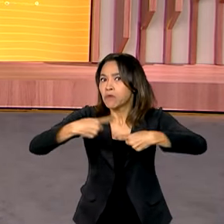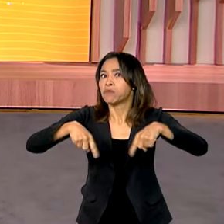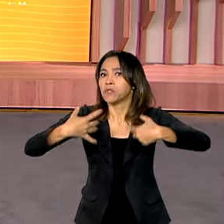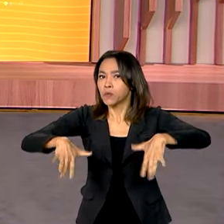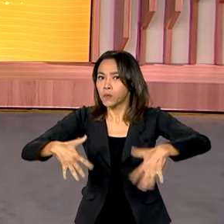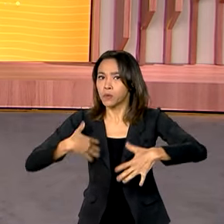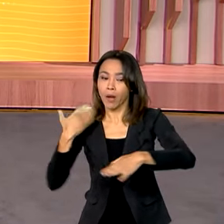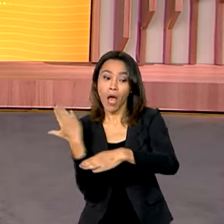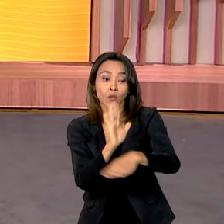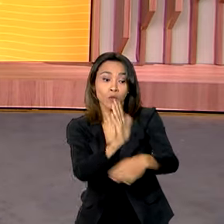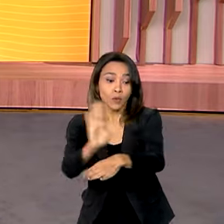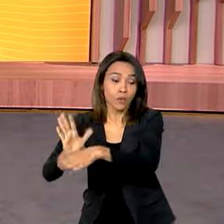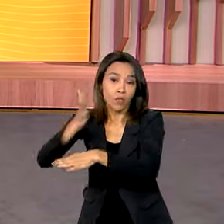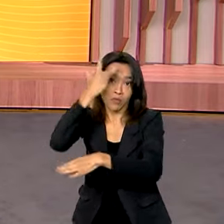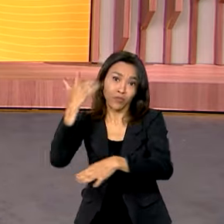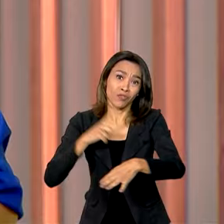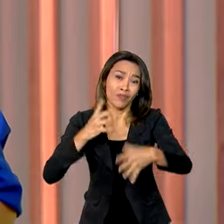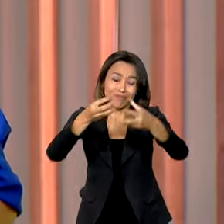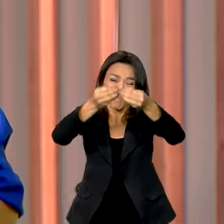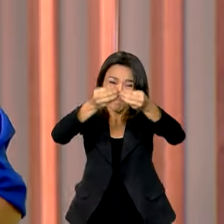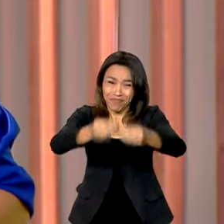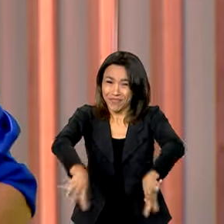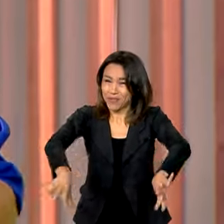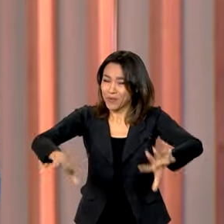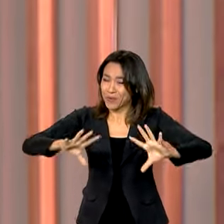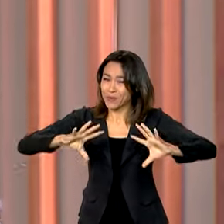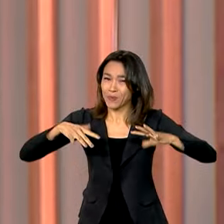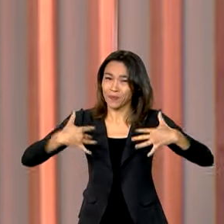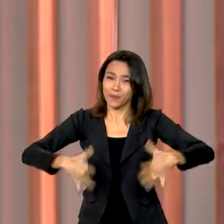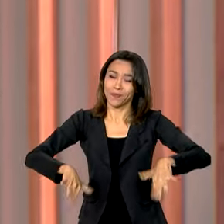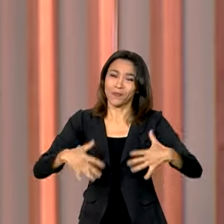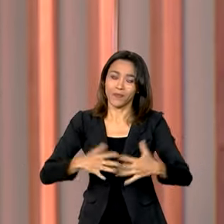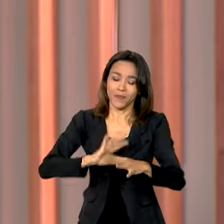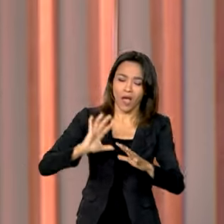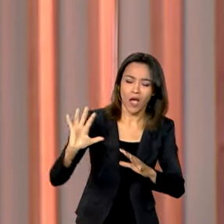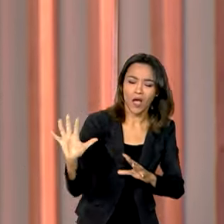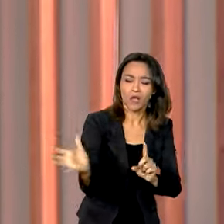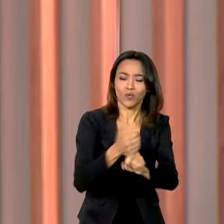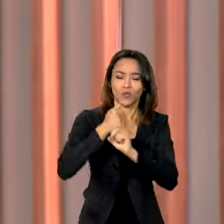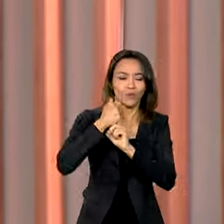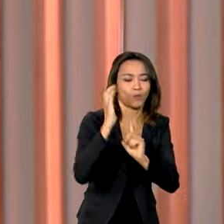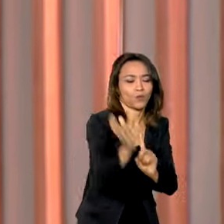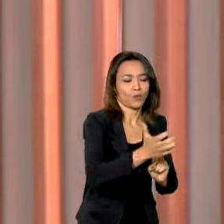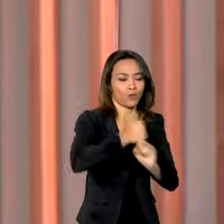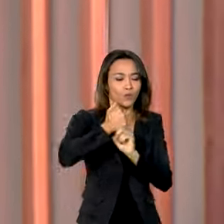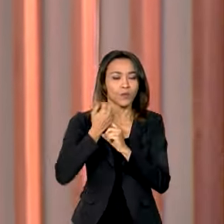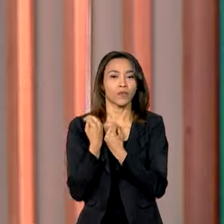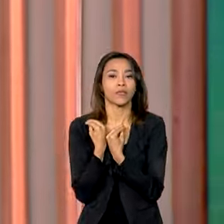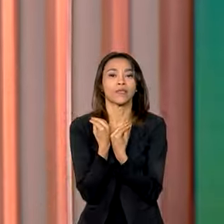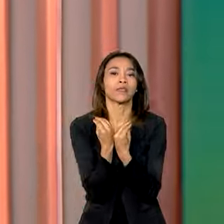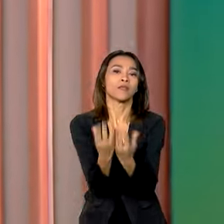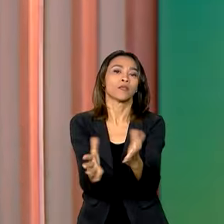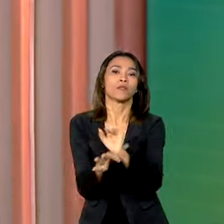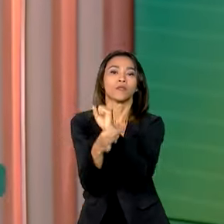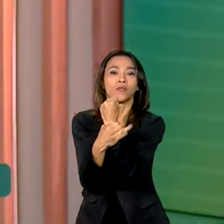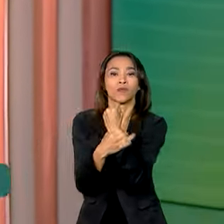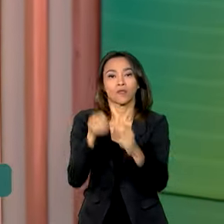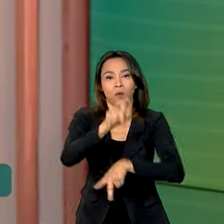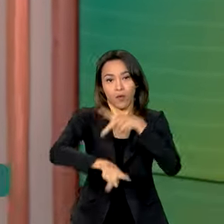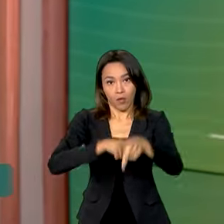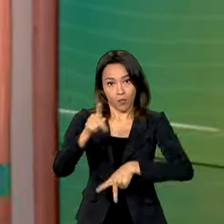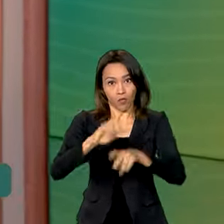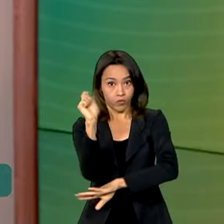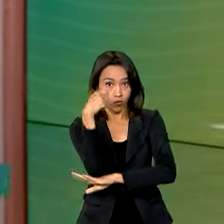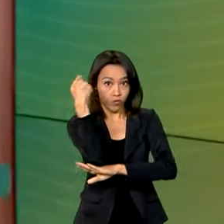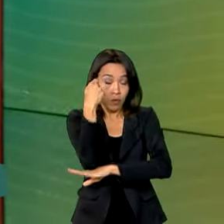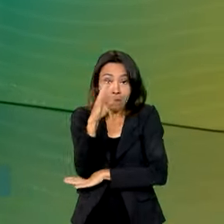perderam tudo nessa enchente. Além dos resgates e da garantia de segurança para a população do Rio Grande do Sul, uma